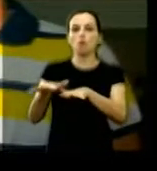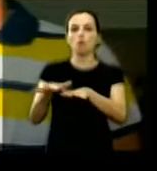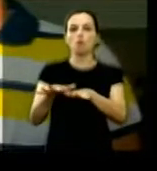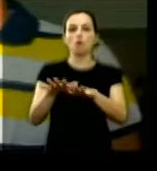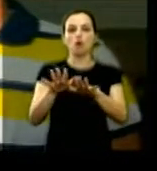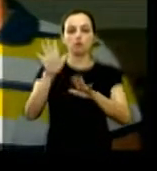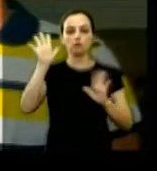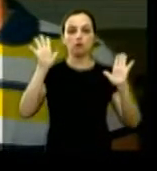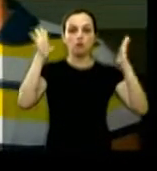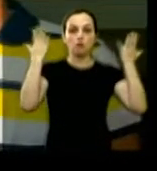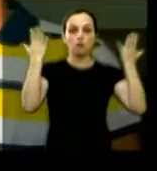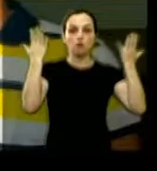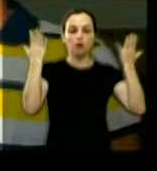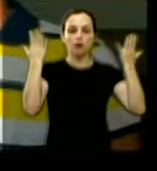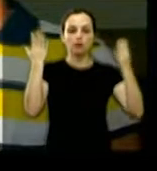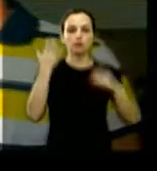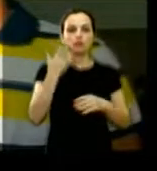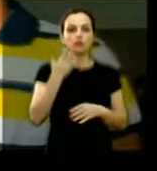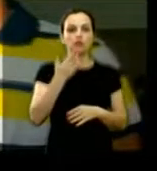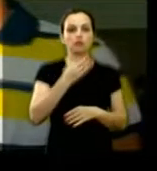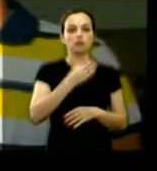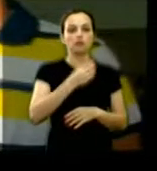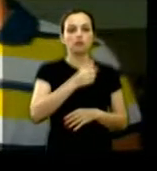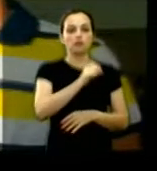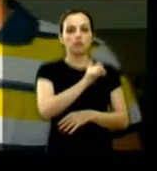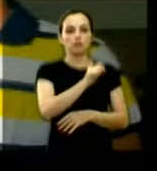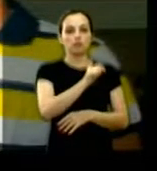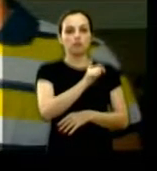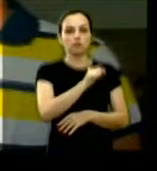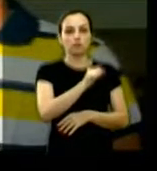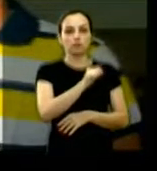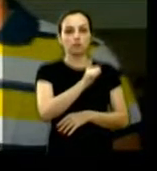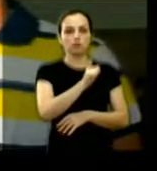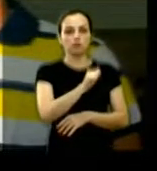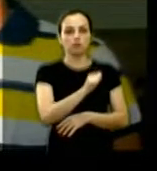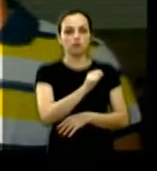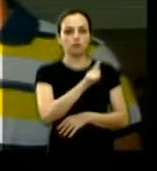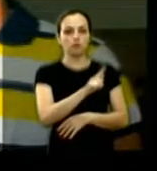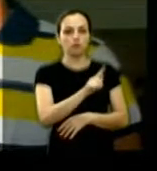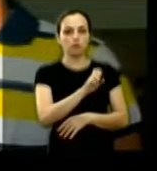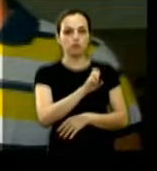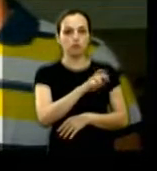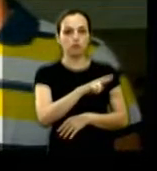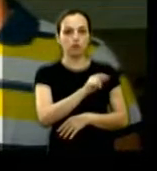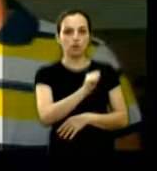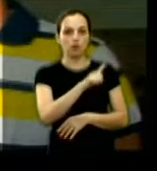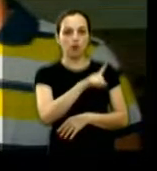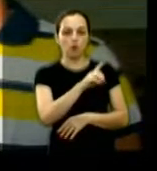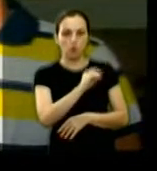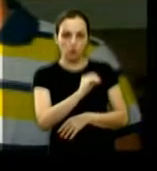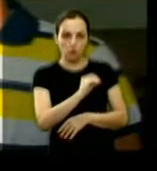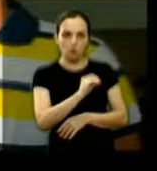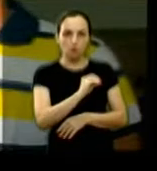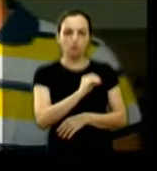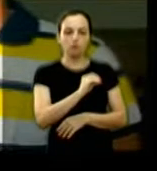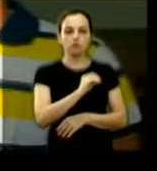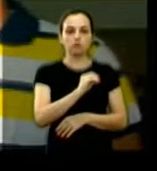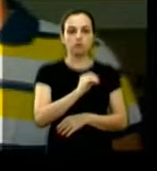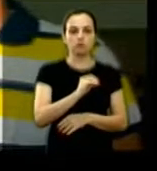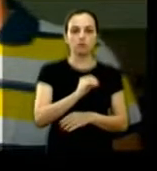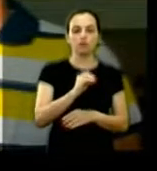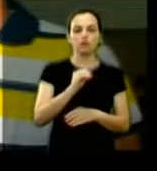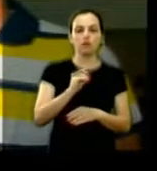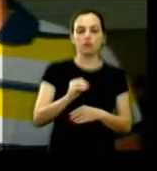festa de São Geraldo foi o dia de São Geraldo a reforma da igreja está praticamente pronta